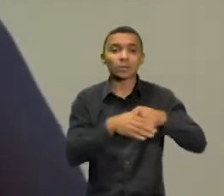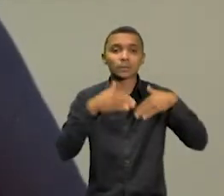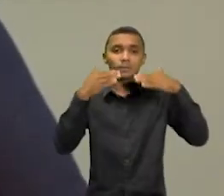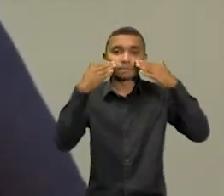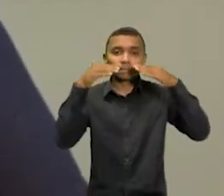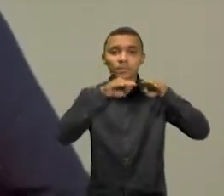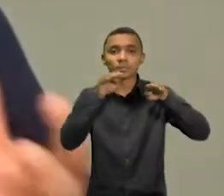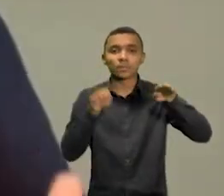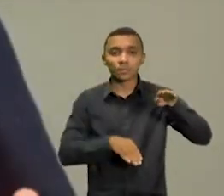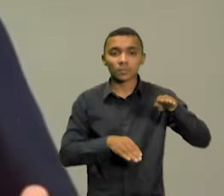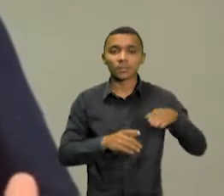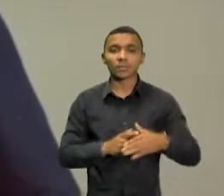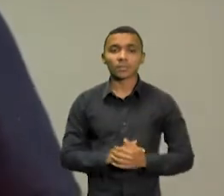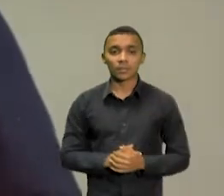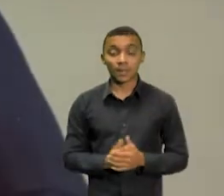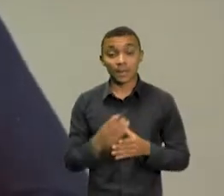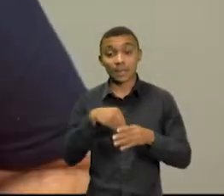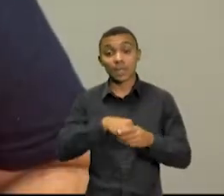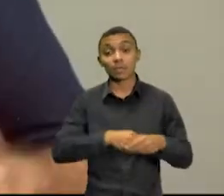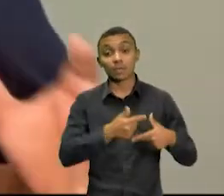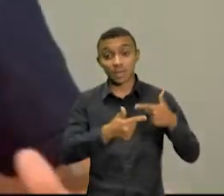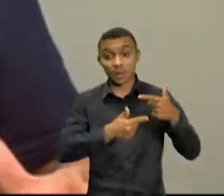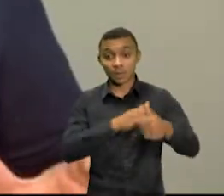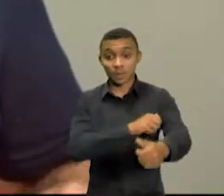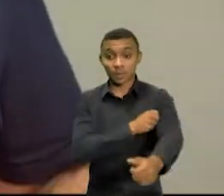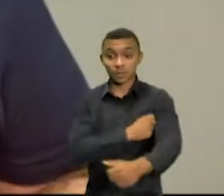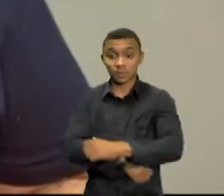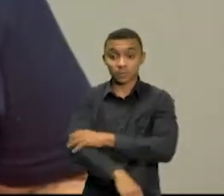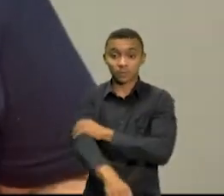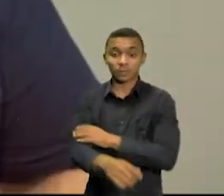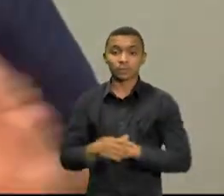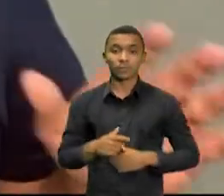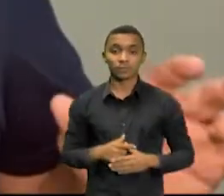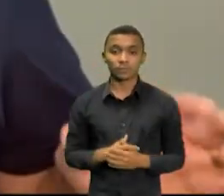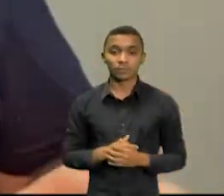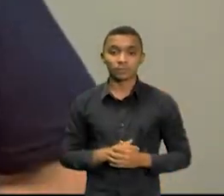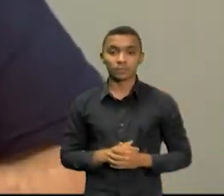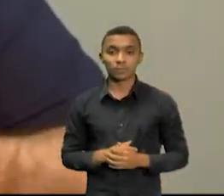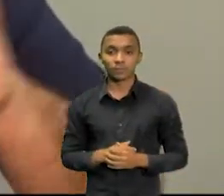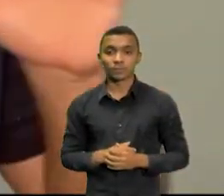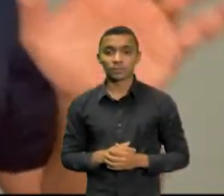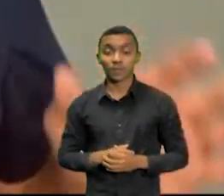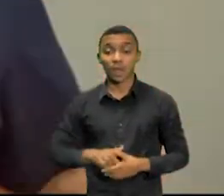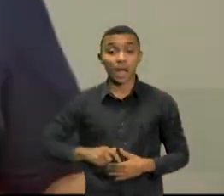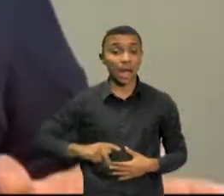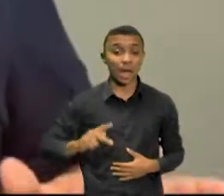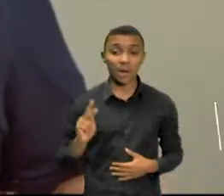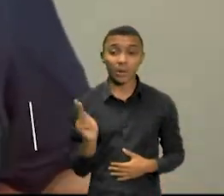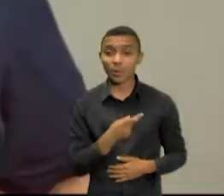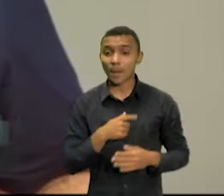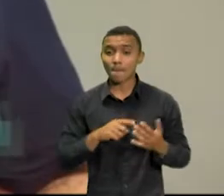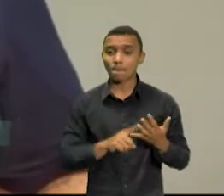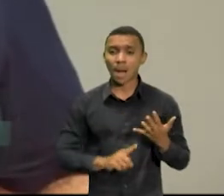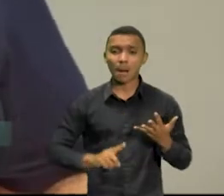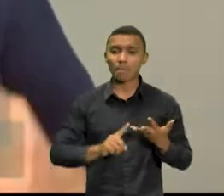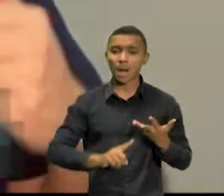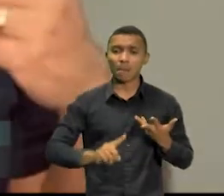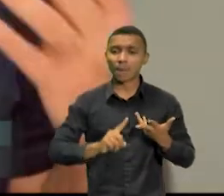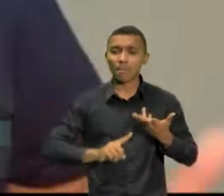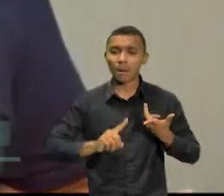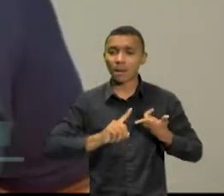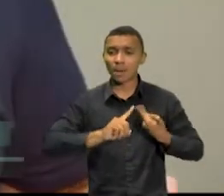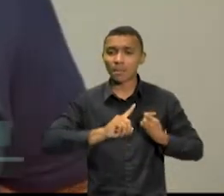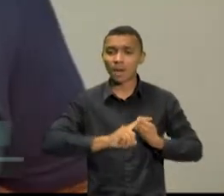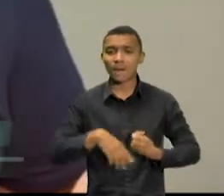homens e mulheres no mercado de trabalho. E essa situação também se repete nas demais modalidades de contratos de trabalho